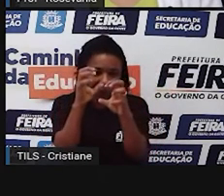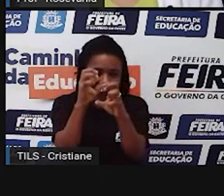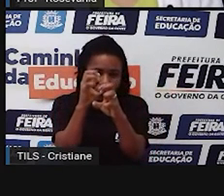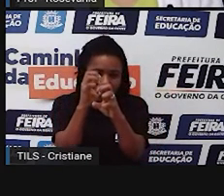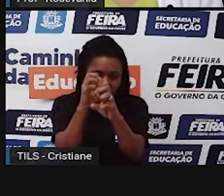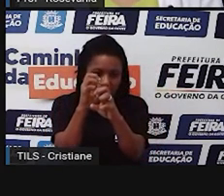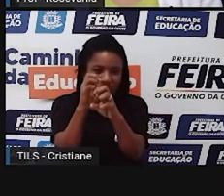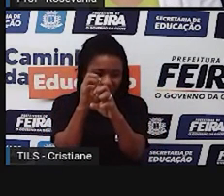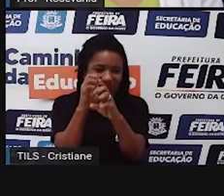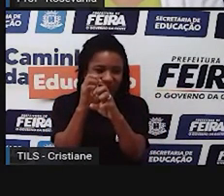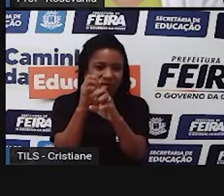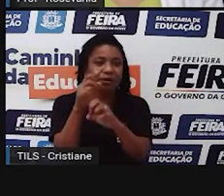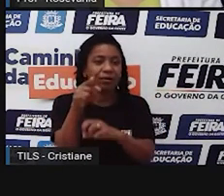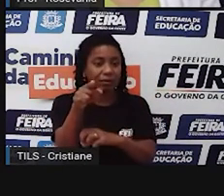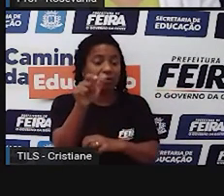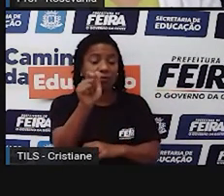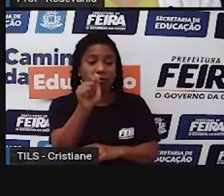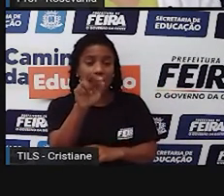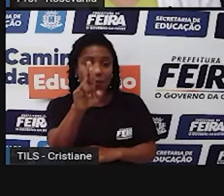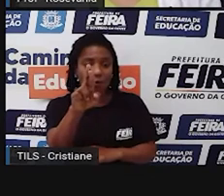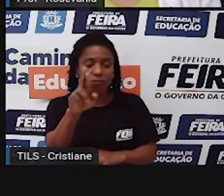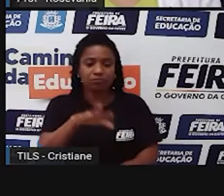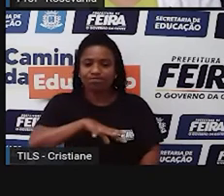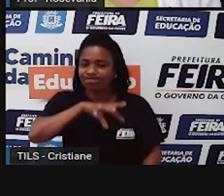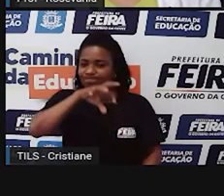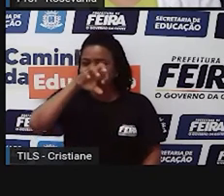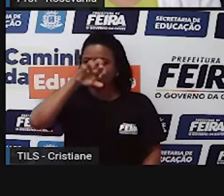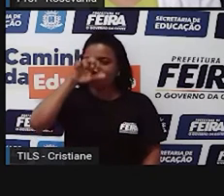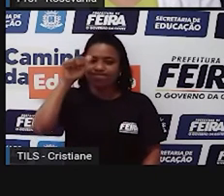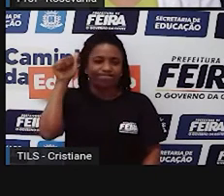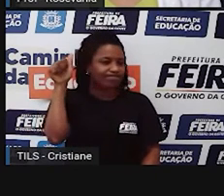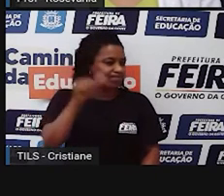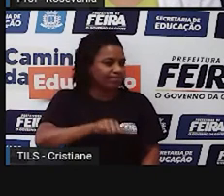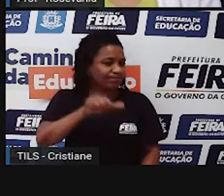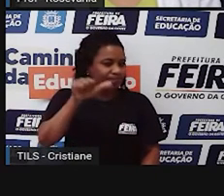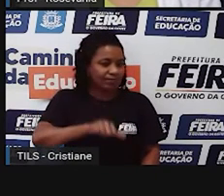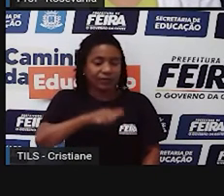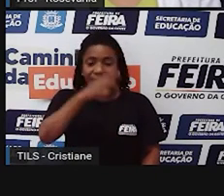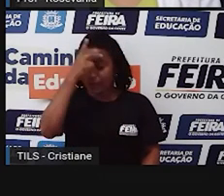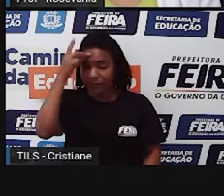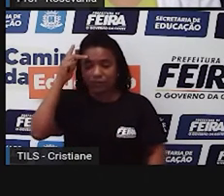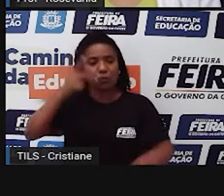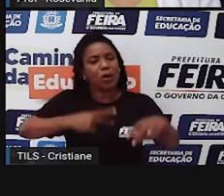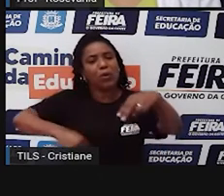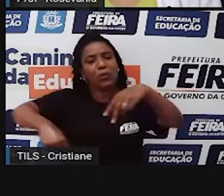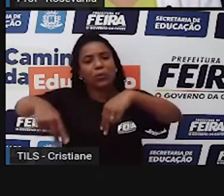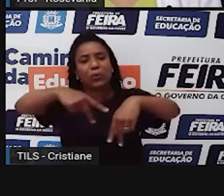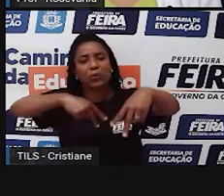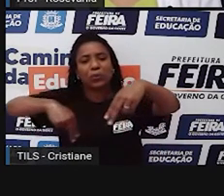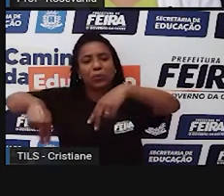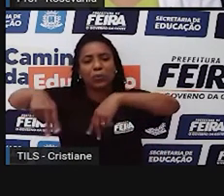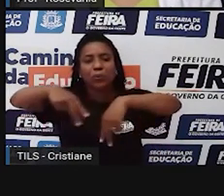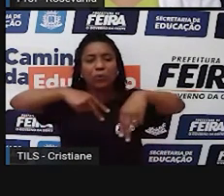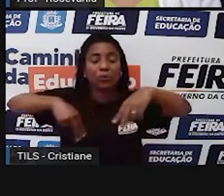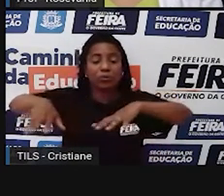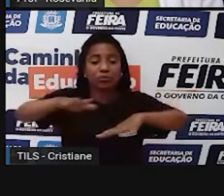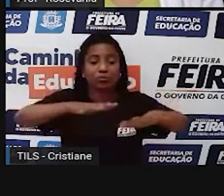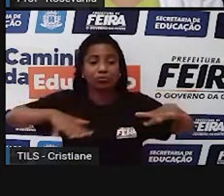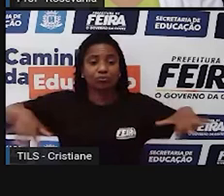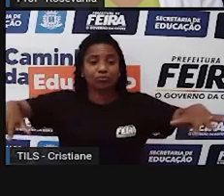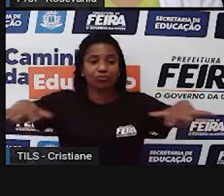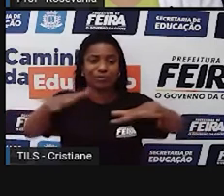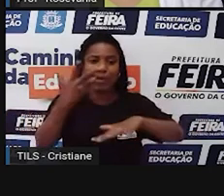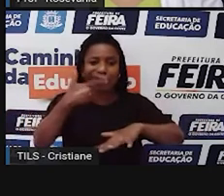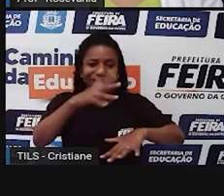Acinzentado. É um ar totalmente pesado. Imaginem quem vive nesses espaços para poder estar respirando, né? As